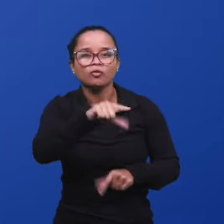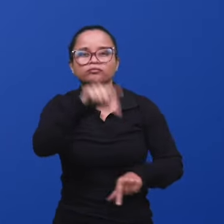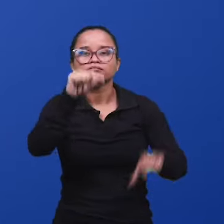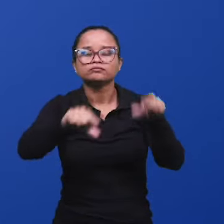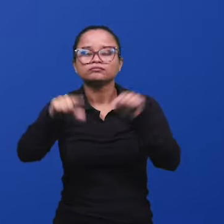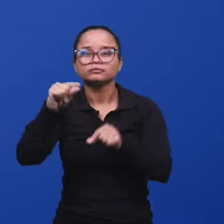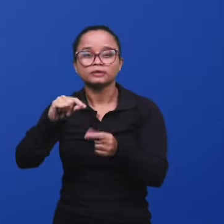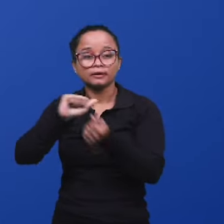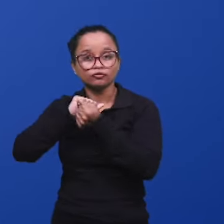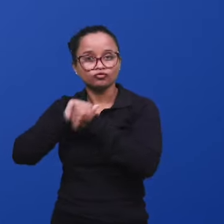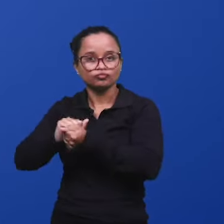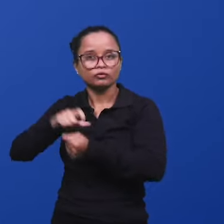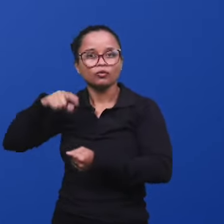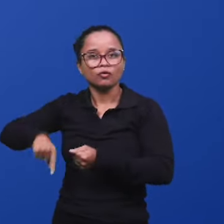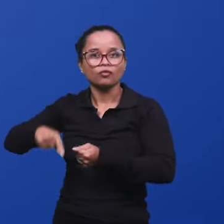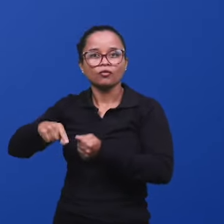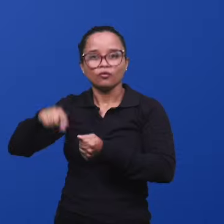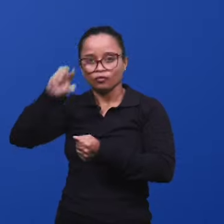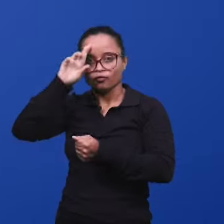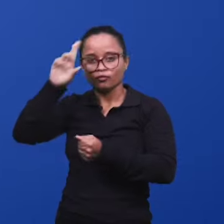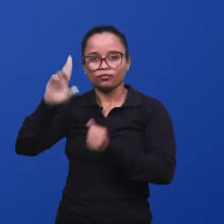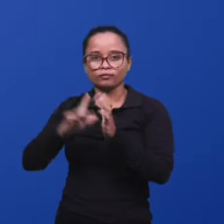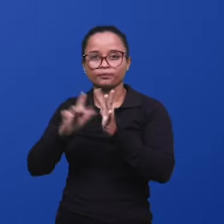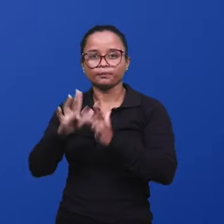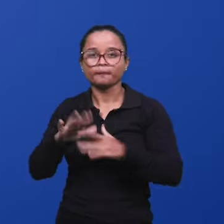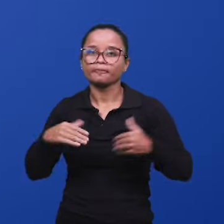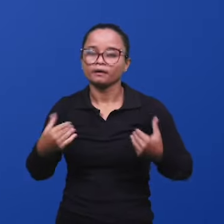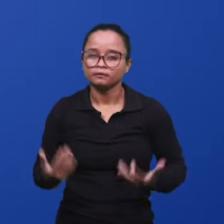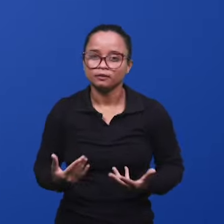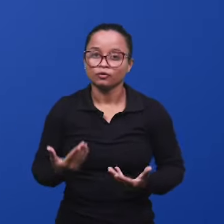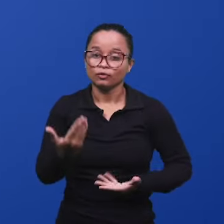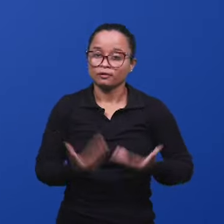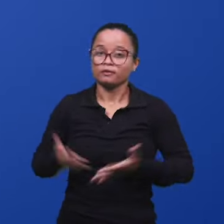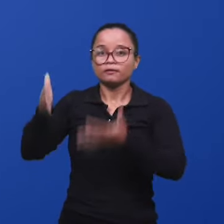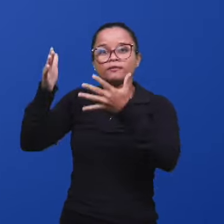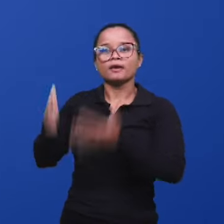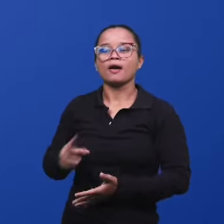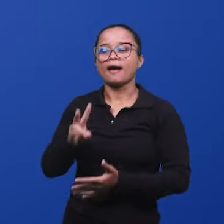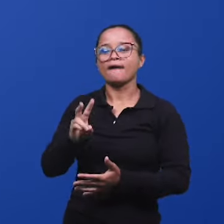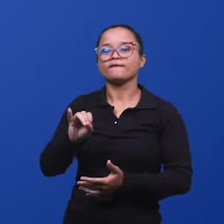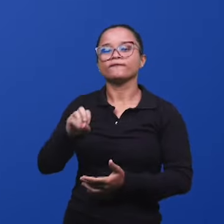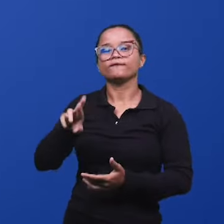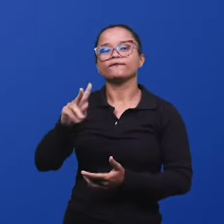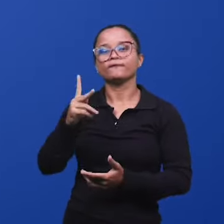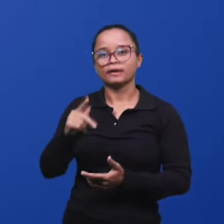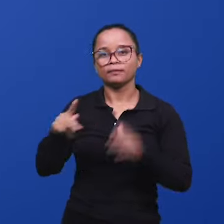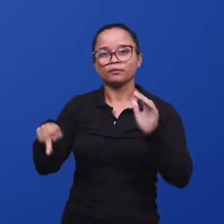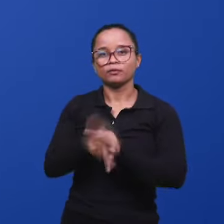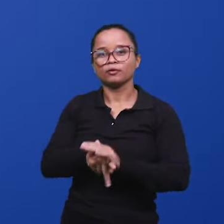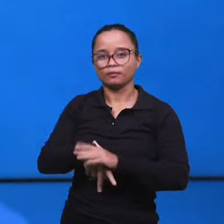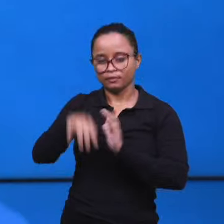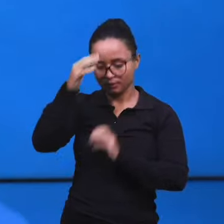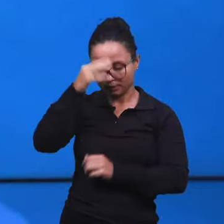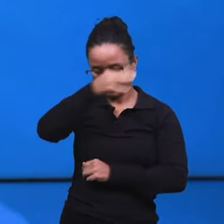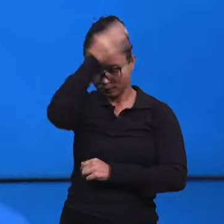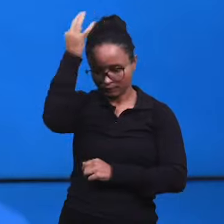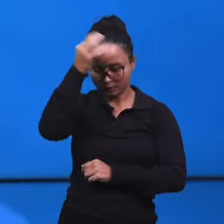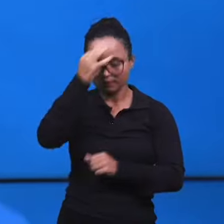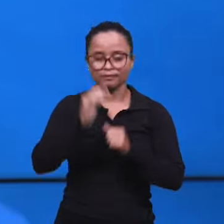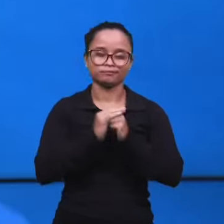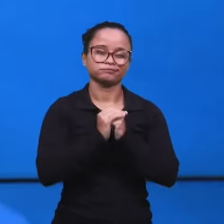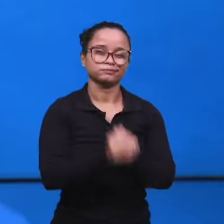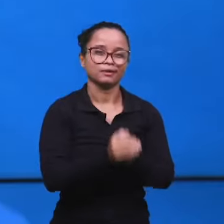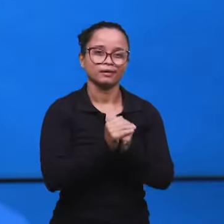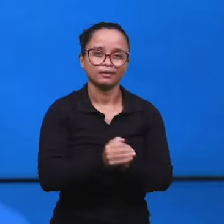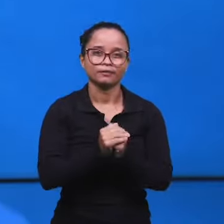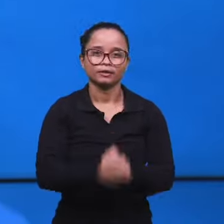partes integrantes da sua vinha. A igreja fiel é essa vinha e ela pertence ao Espírito Santo. Amém, Rafael.